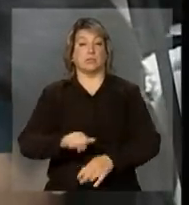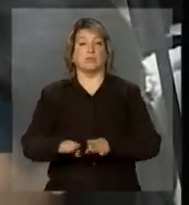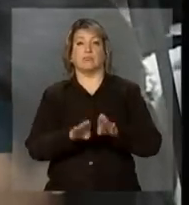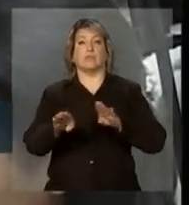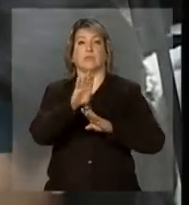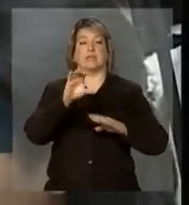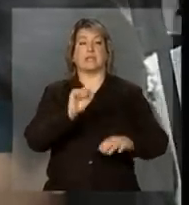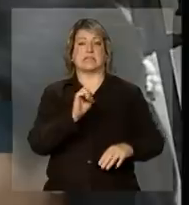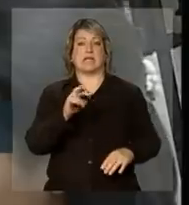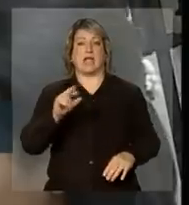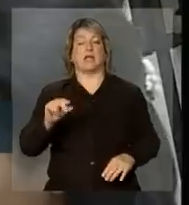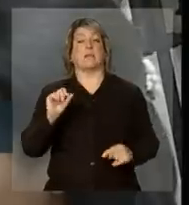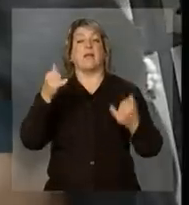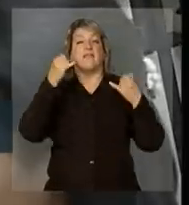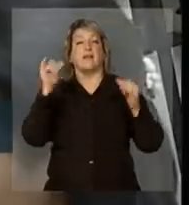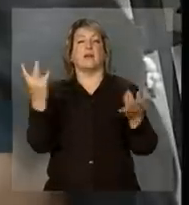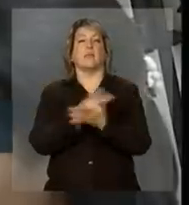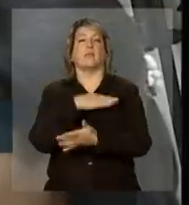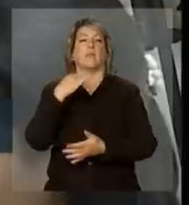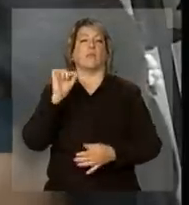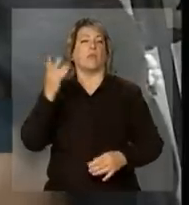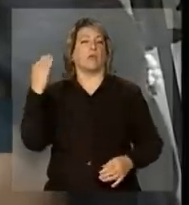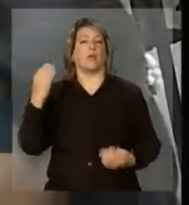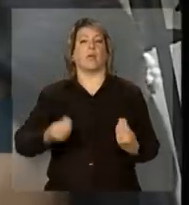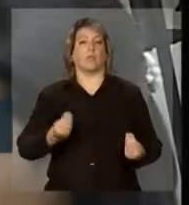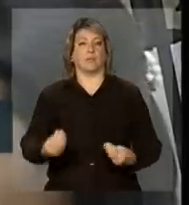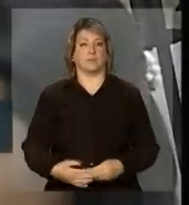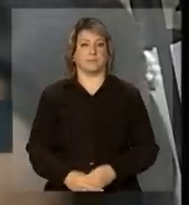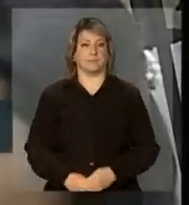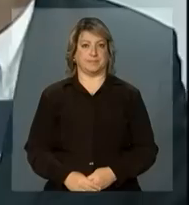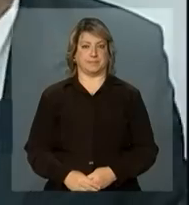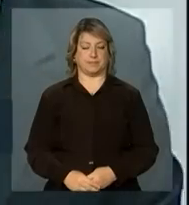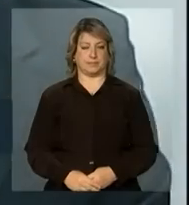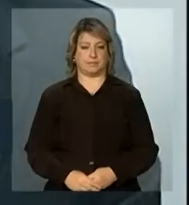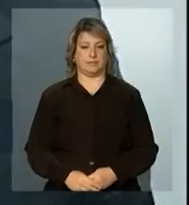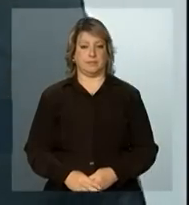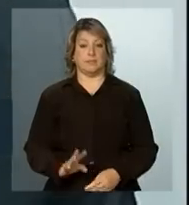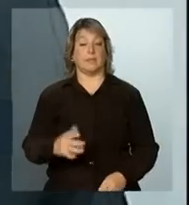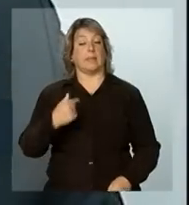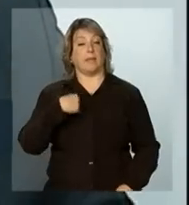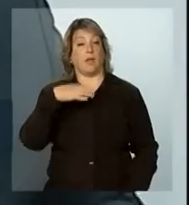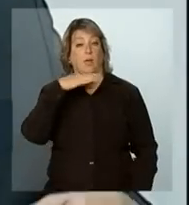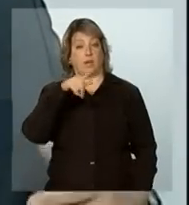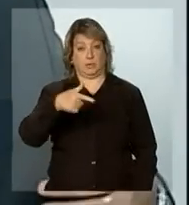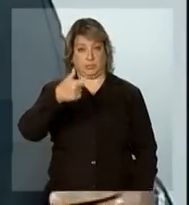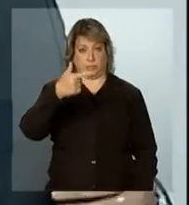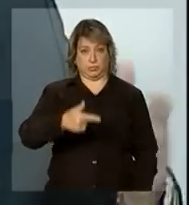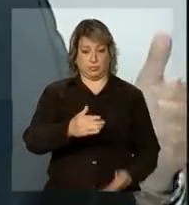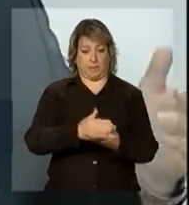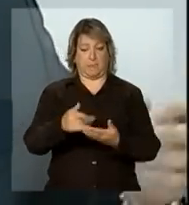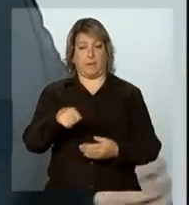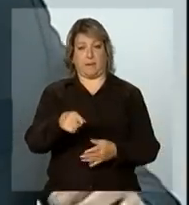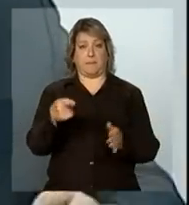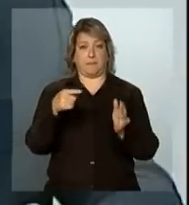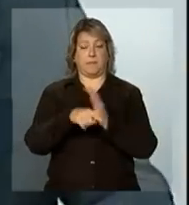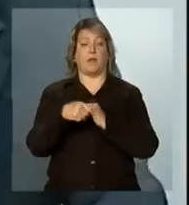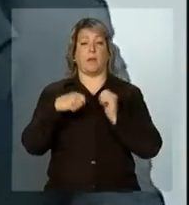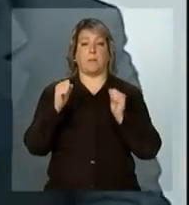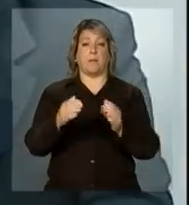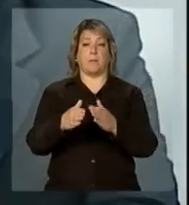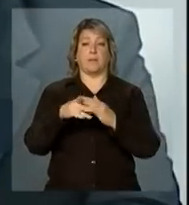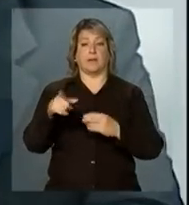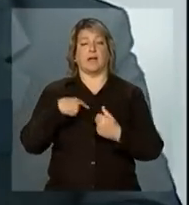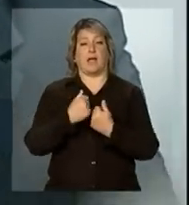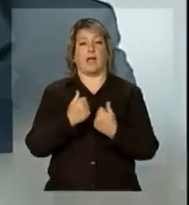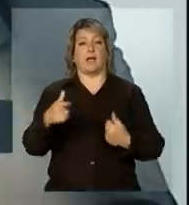um número de mortes tão grande quanto foi? Acho que a segunda parte da pergunta eu poderia pedir aqui o apoio